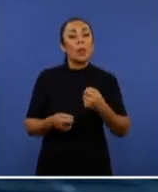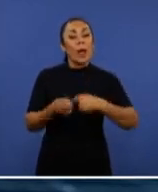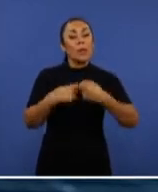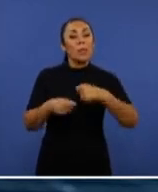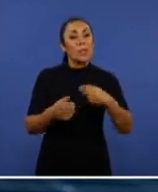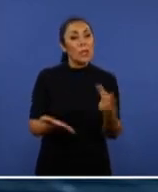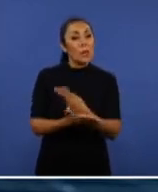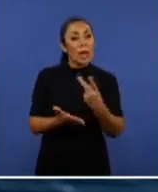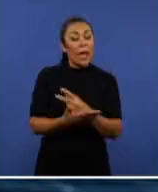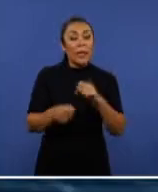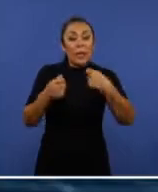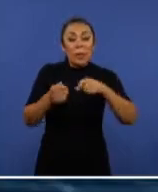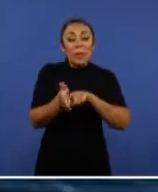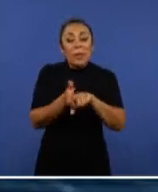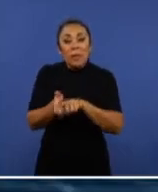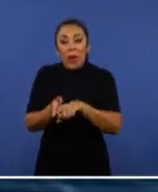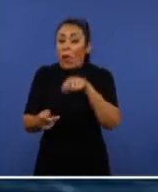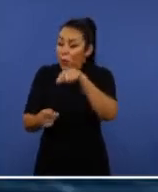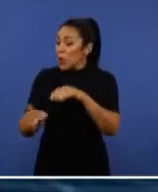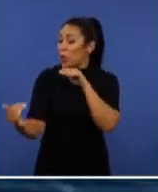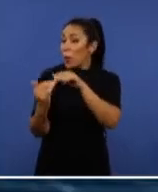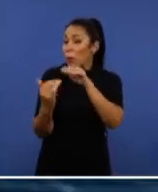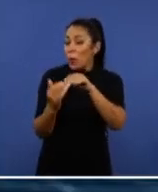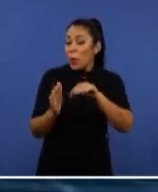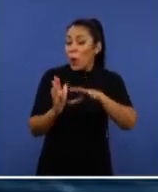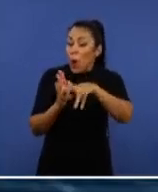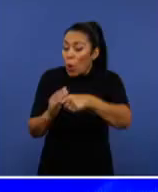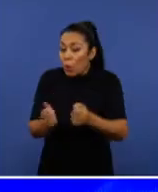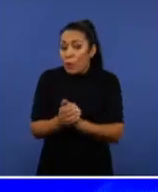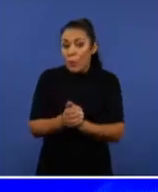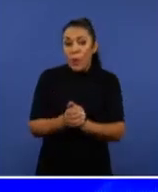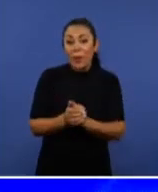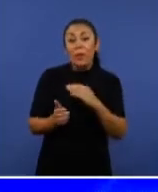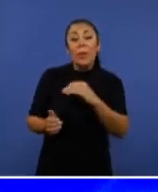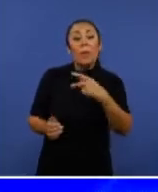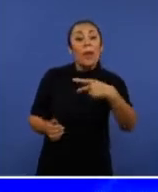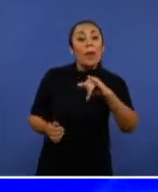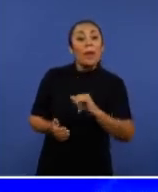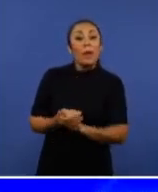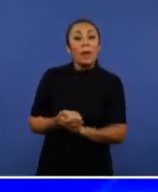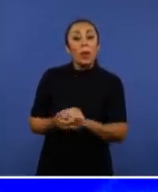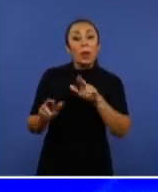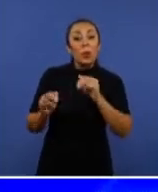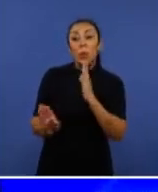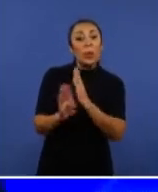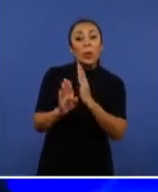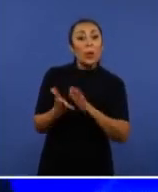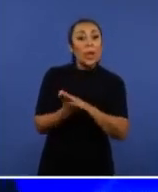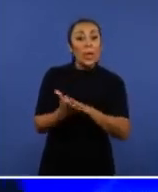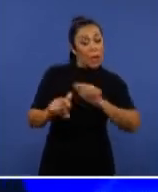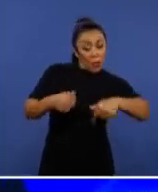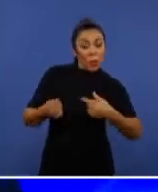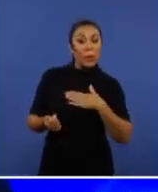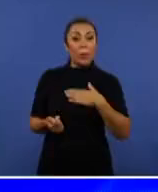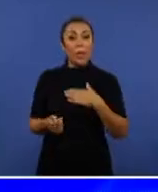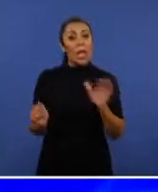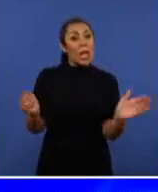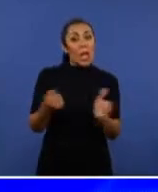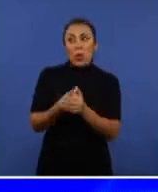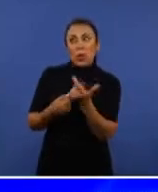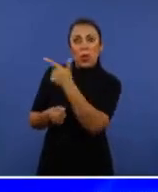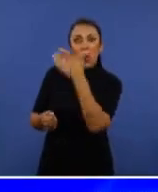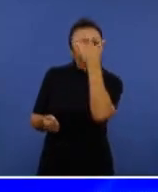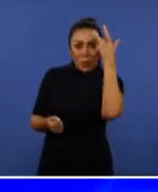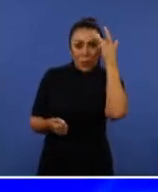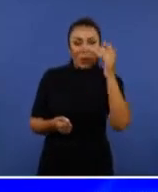devemos investigar. A senhora foi conivente com a corrupção na CPI. Não achou nada contra mim. Escondeu o Carlos Gabbas.